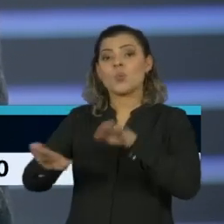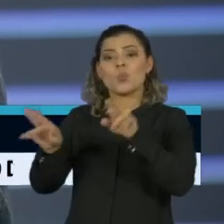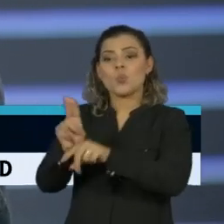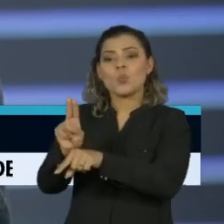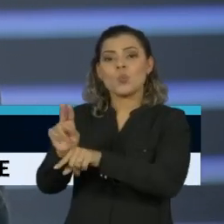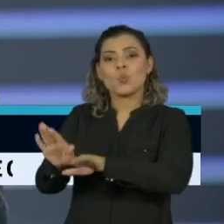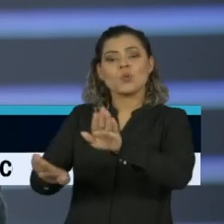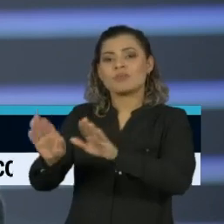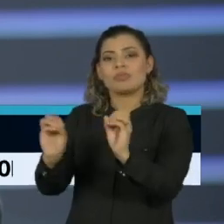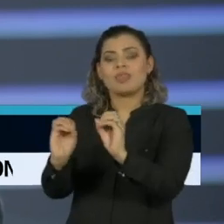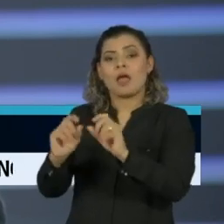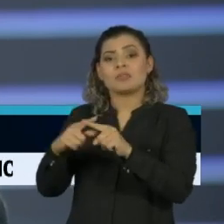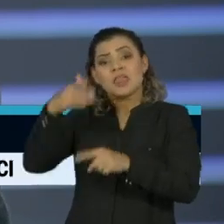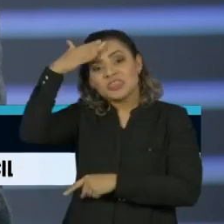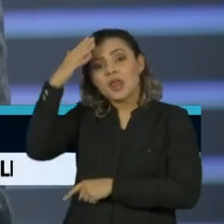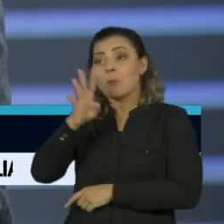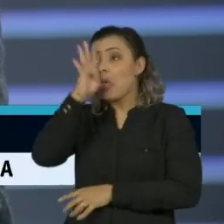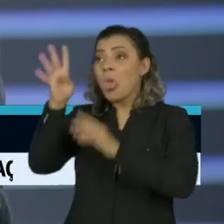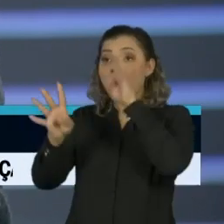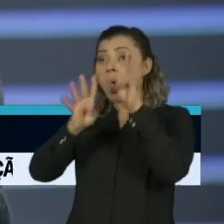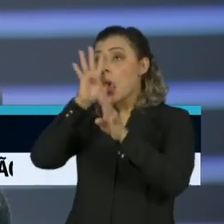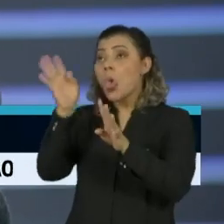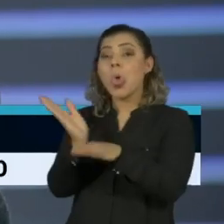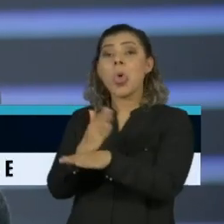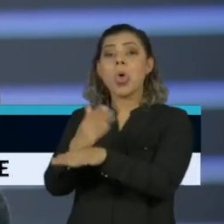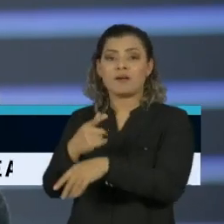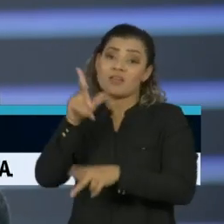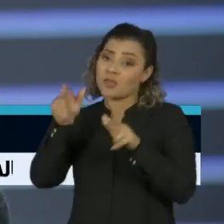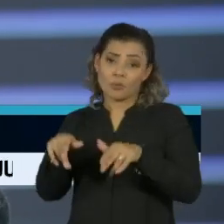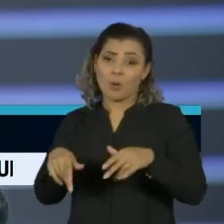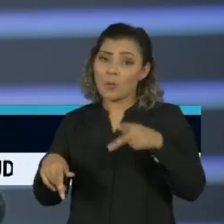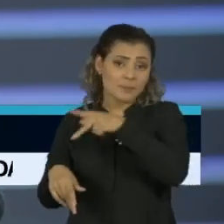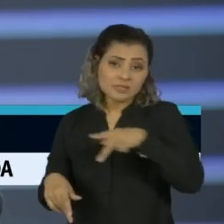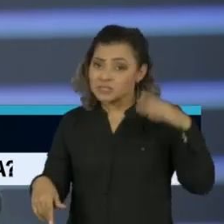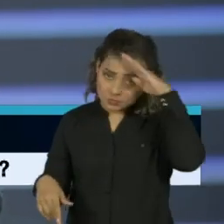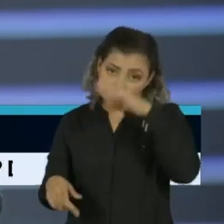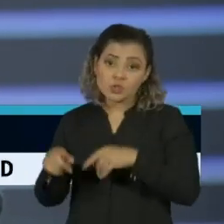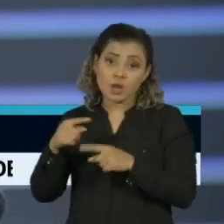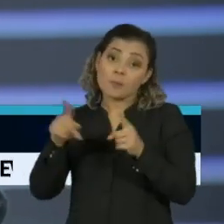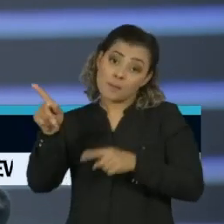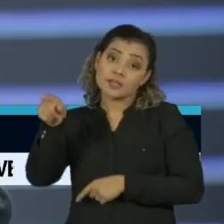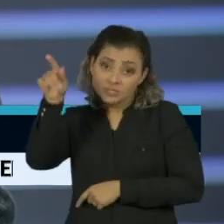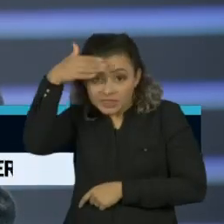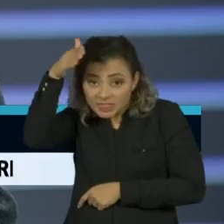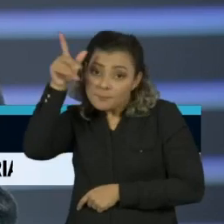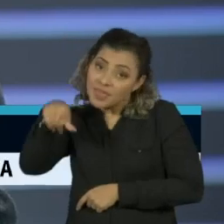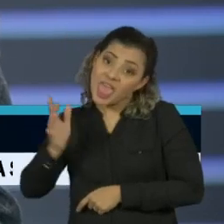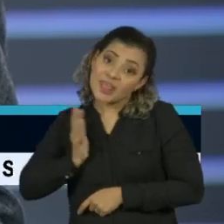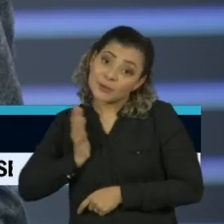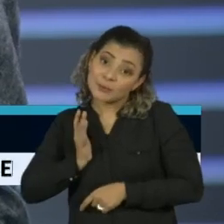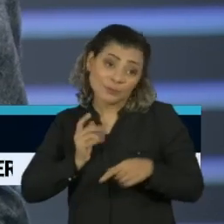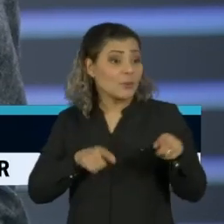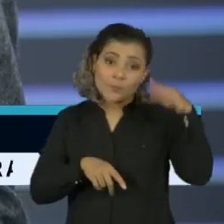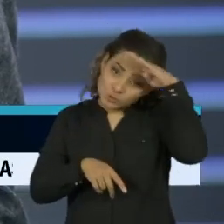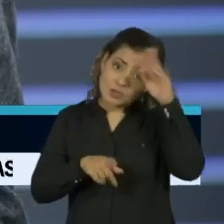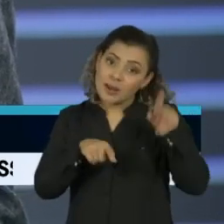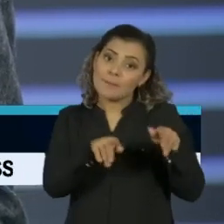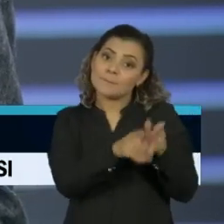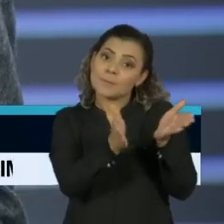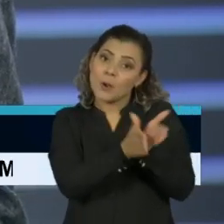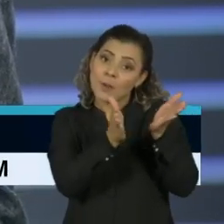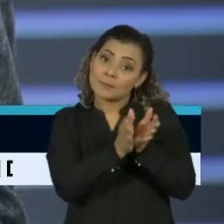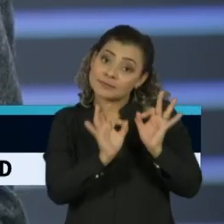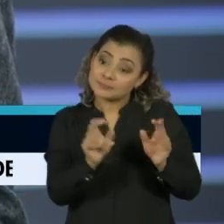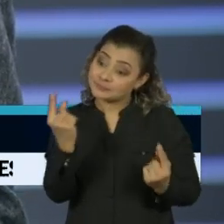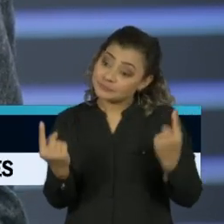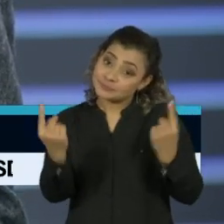Trump sempre mete os pés pelas mãos, é um Bolsonaro melhorado, mas rico. Não tão melhorado, mas mais rico. Então, os